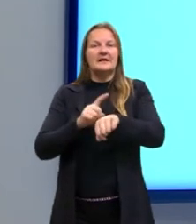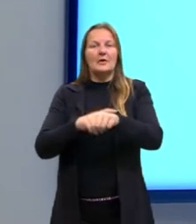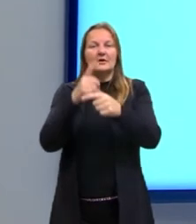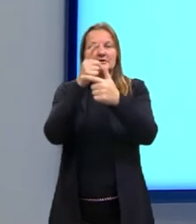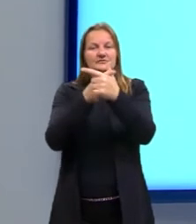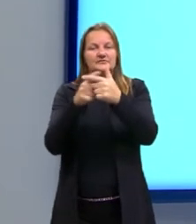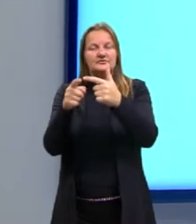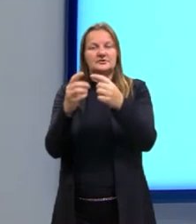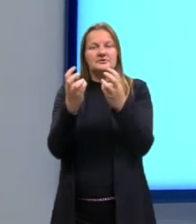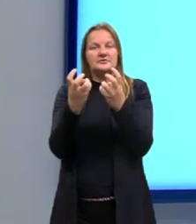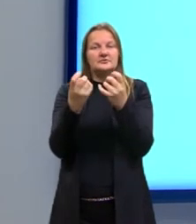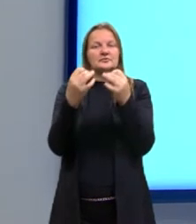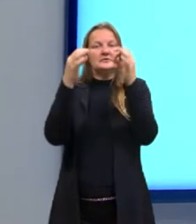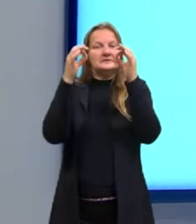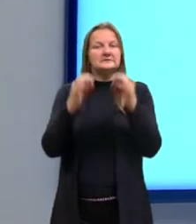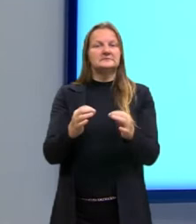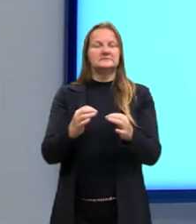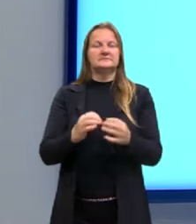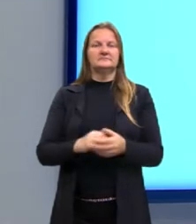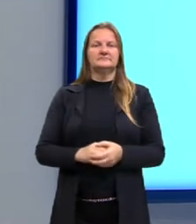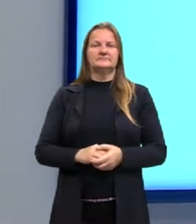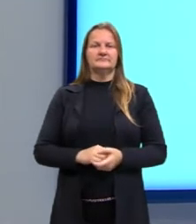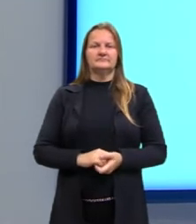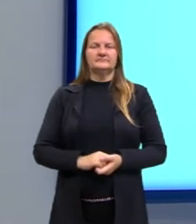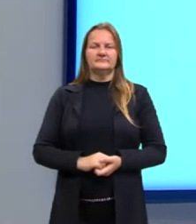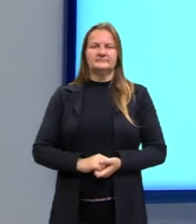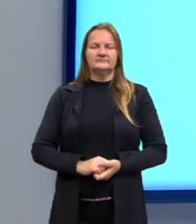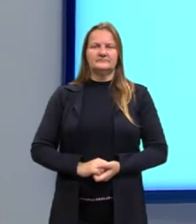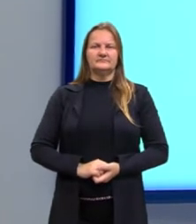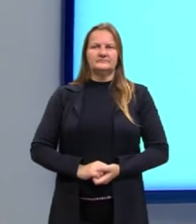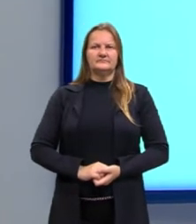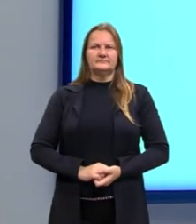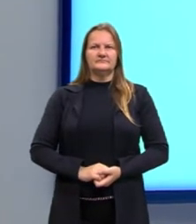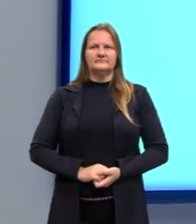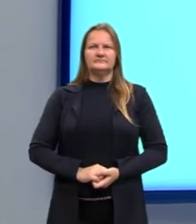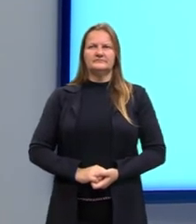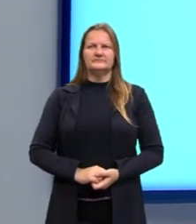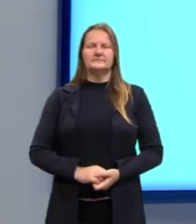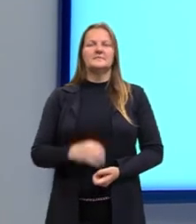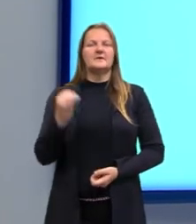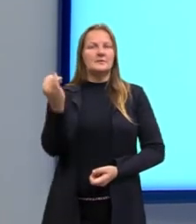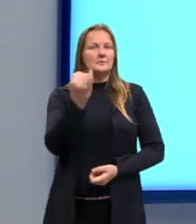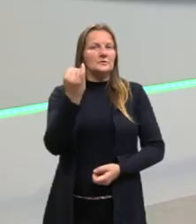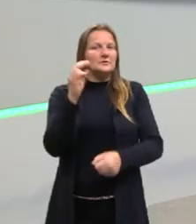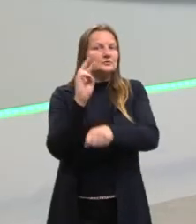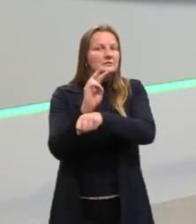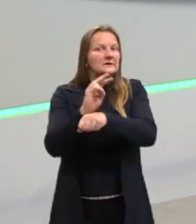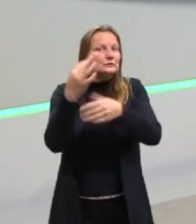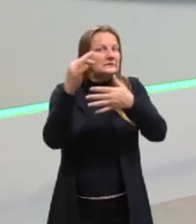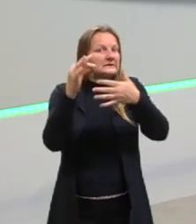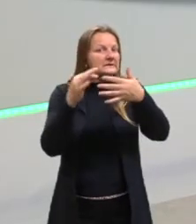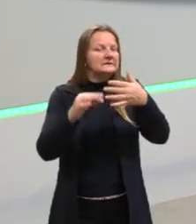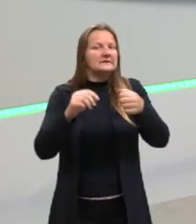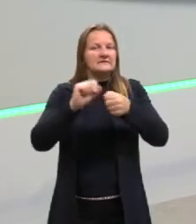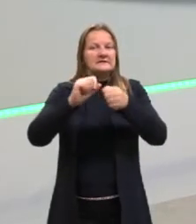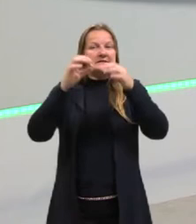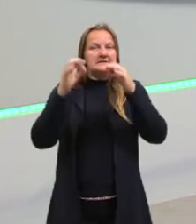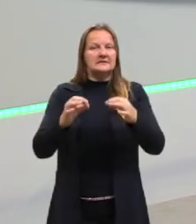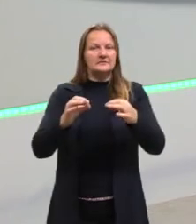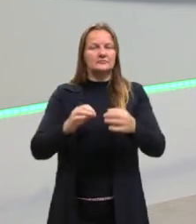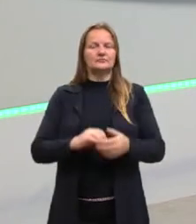dividir o denominador, nós somamos todos os pesos, tá? Importante cuidar para fazer esse cálculo.